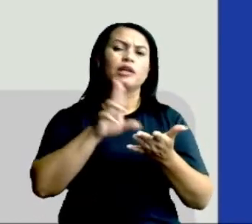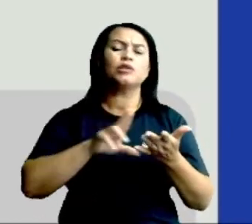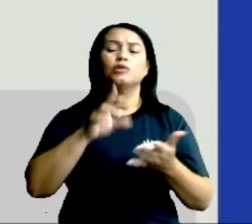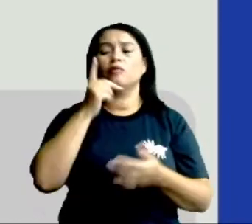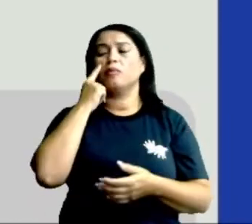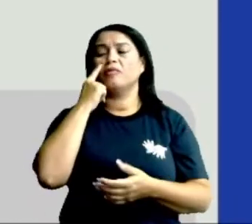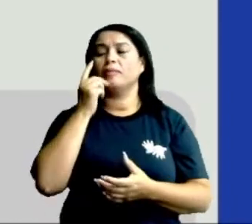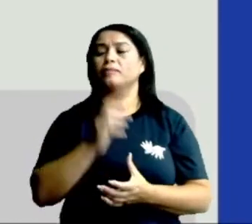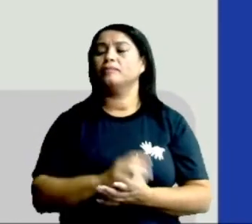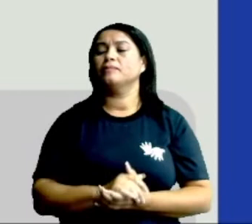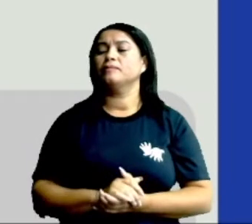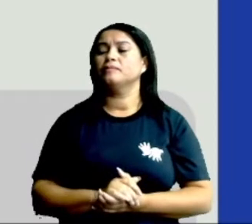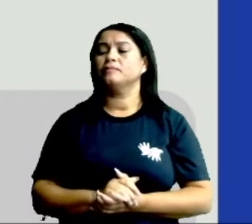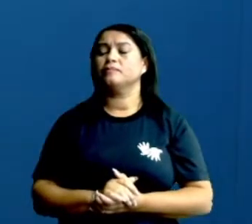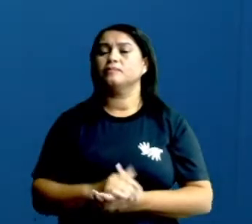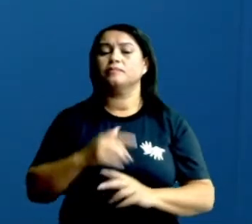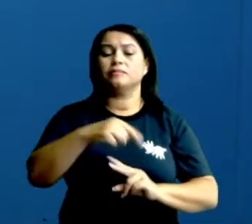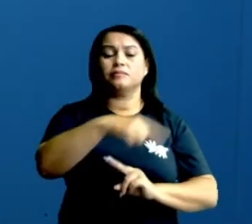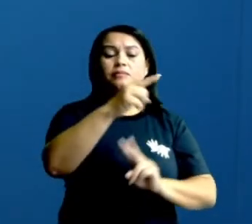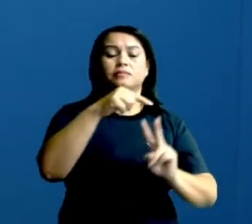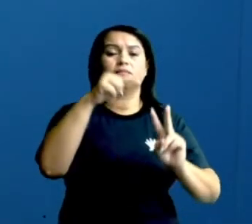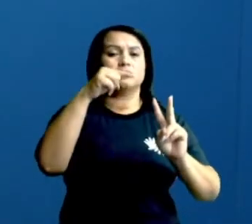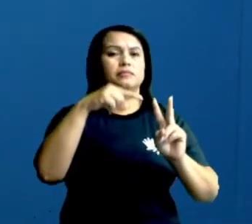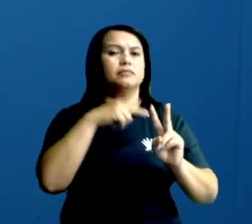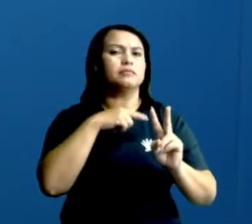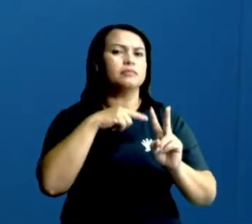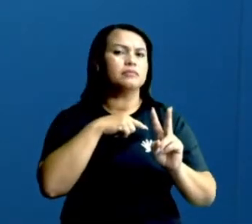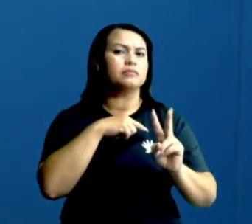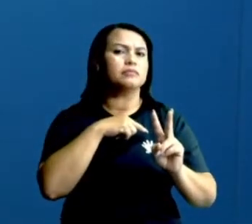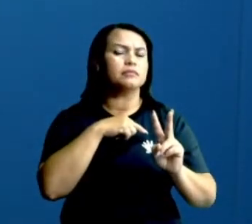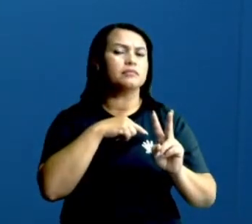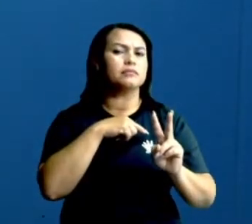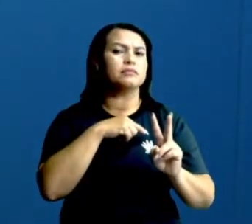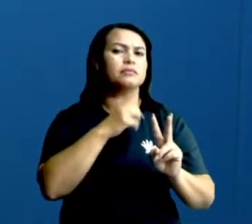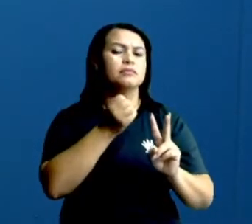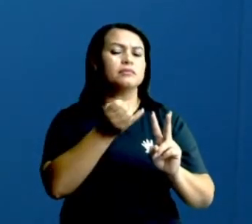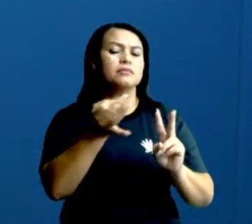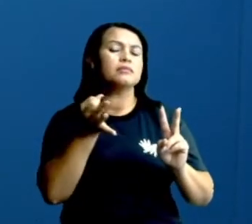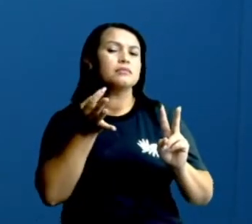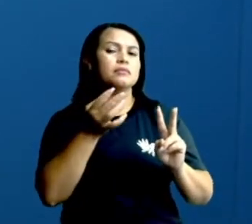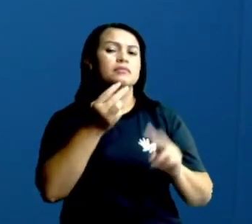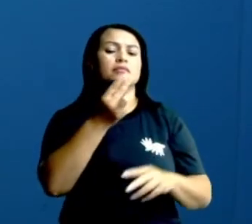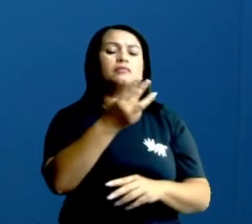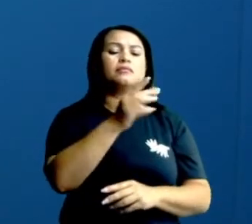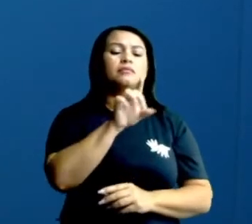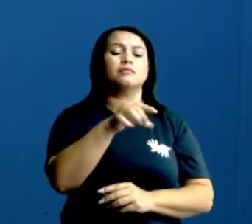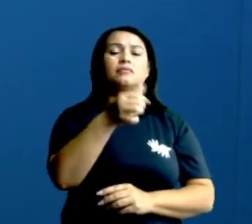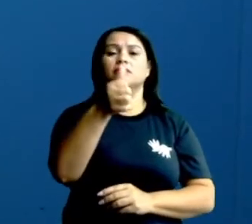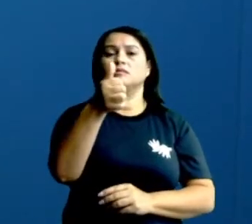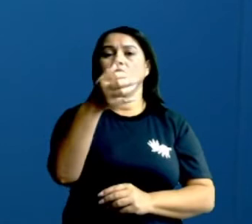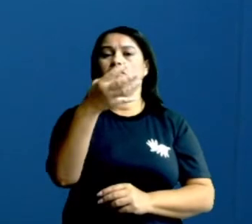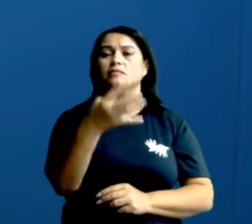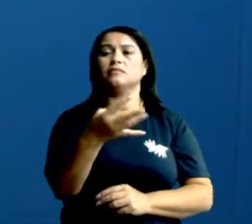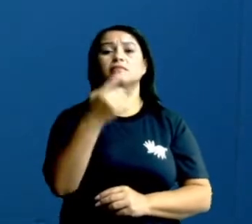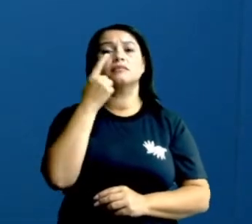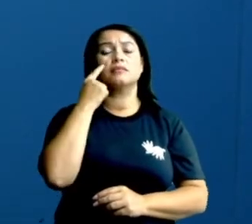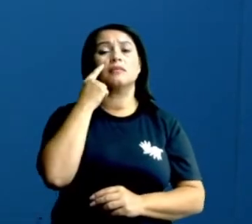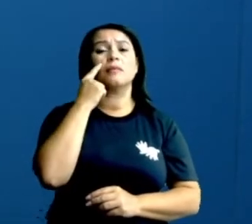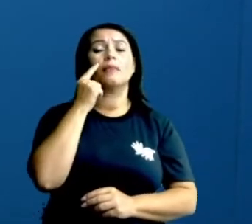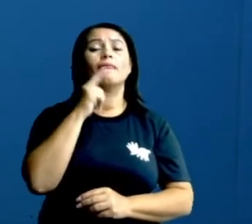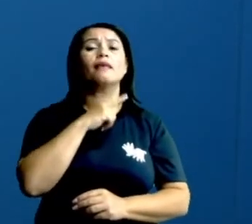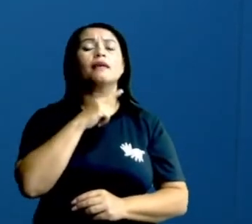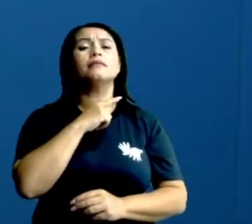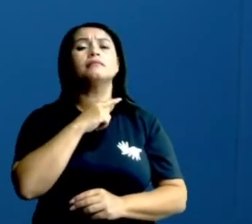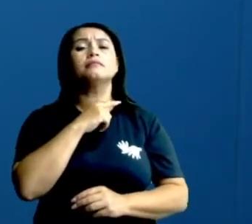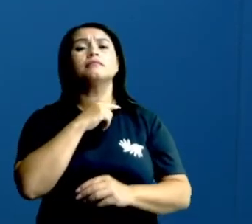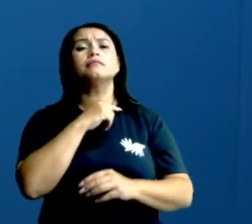Veja só. O pi, ele tem um valor, tá? Então o pi, ele vale 3,14. Então se lá naquela